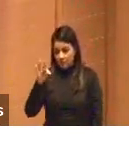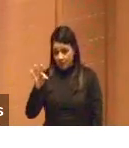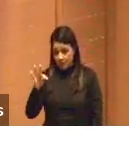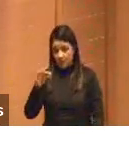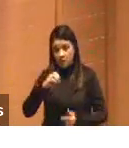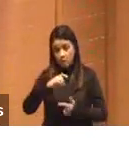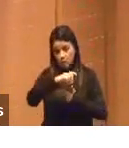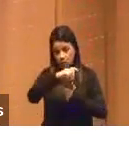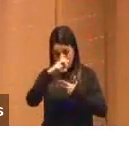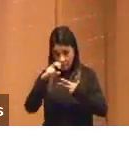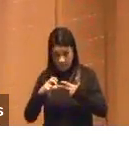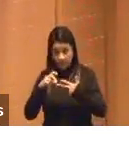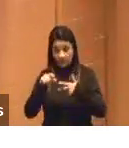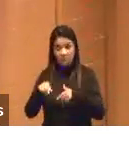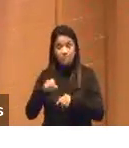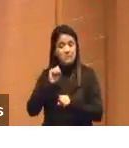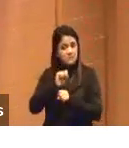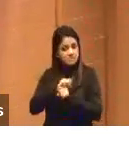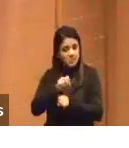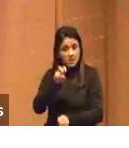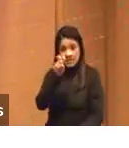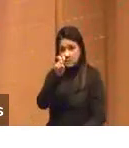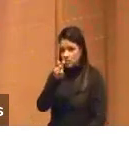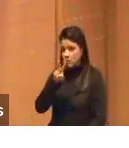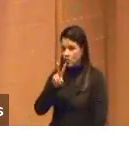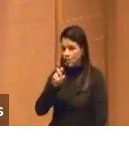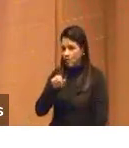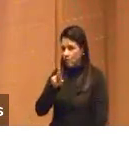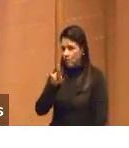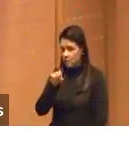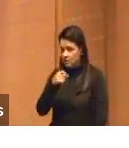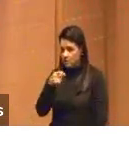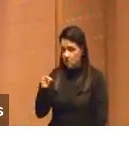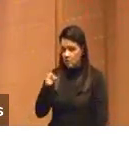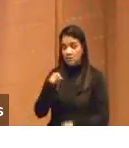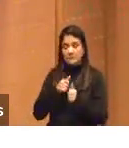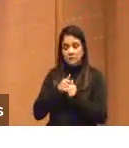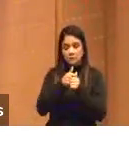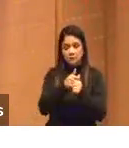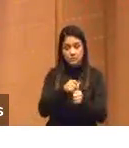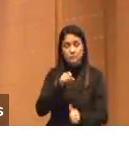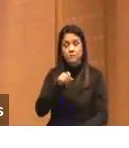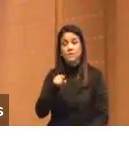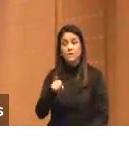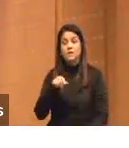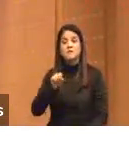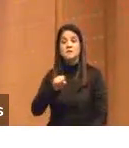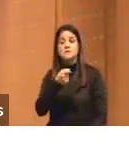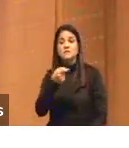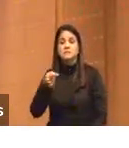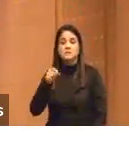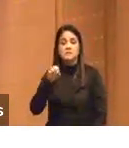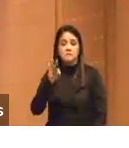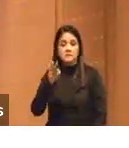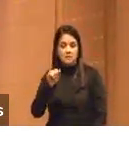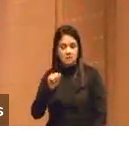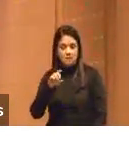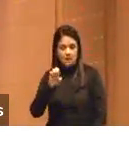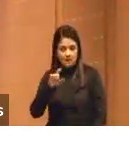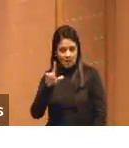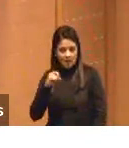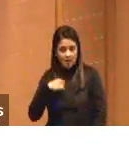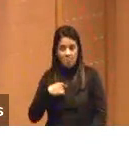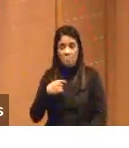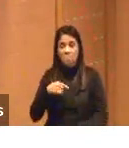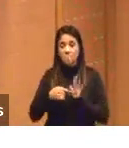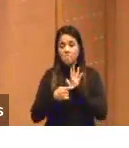é uma questão de tempo. Esse é um fenômeno que a gente vem acompanhando e que a Santa Ela chama de extra-somatização da mente, que a